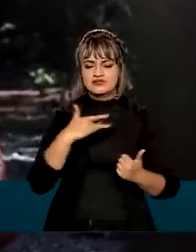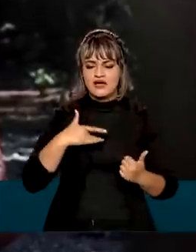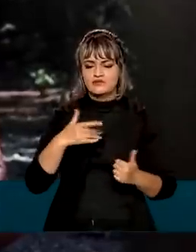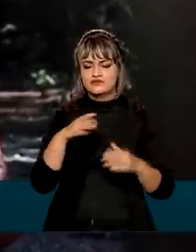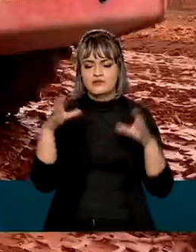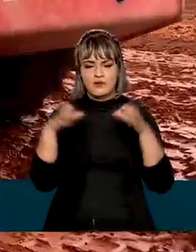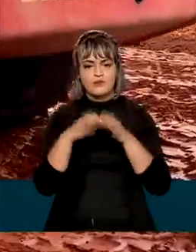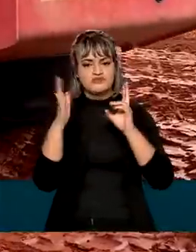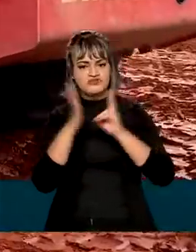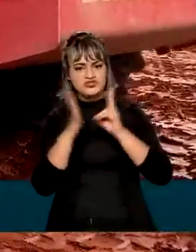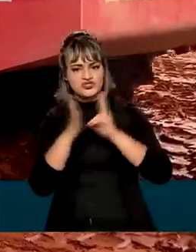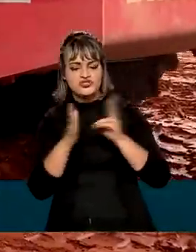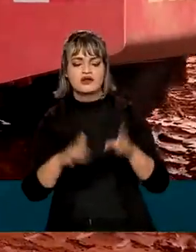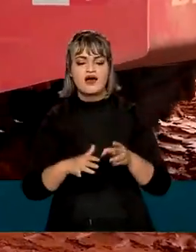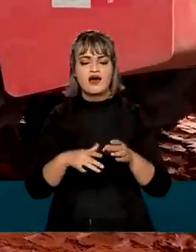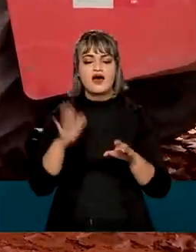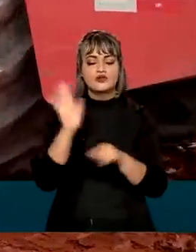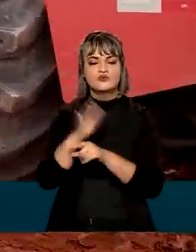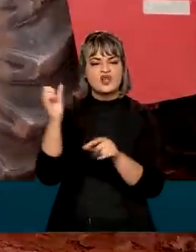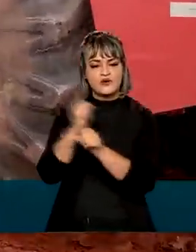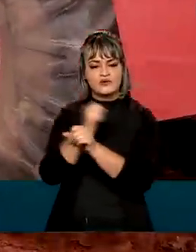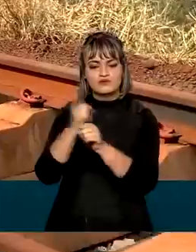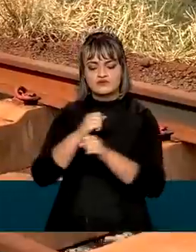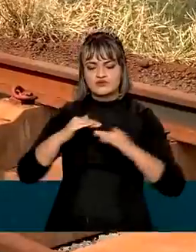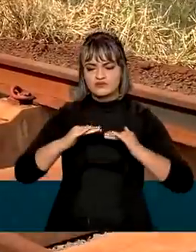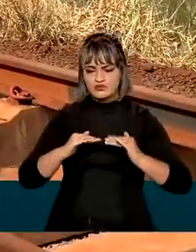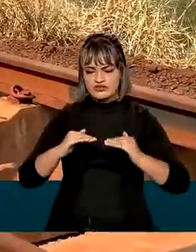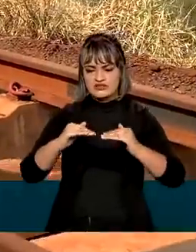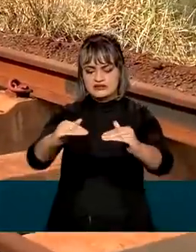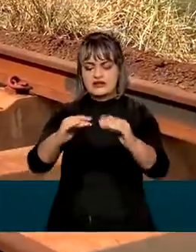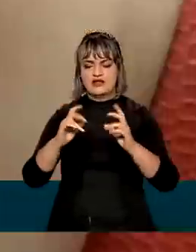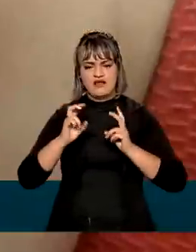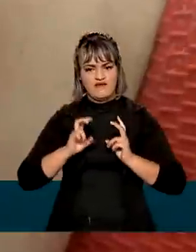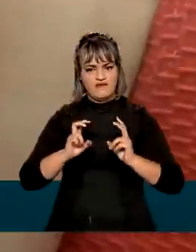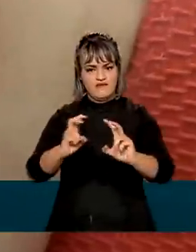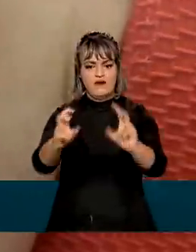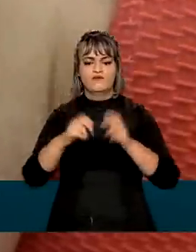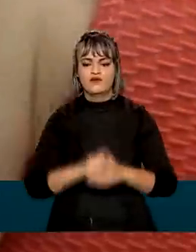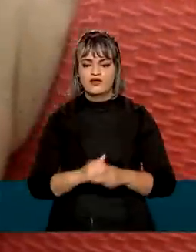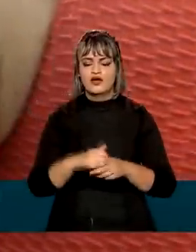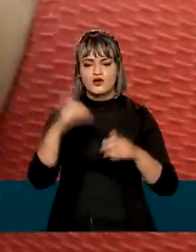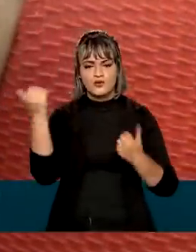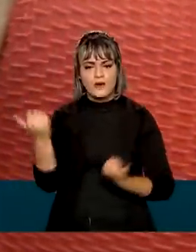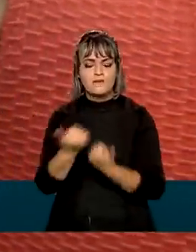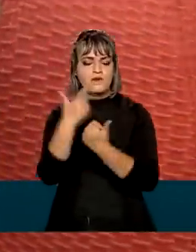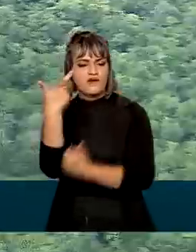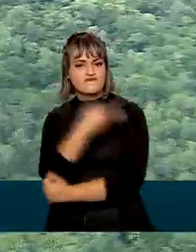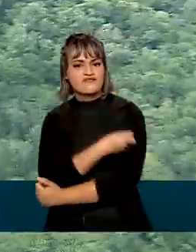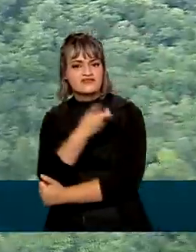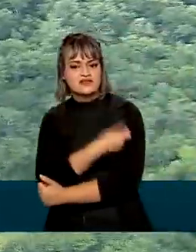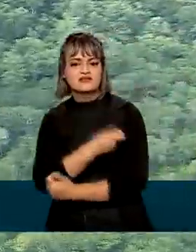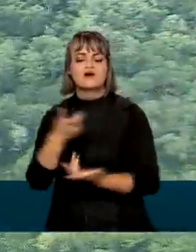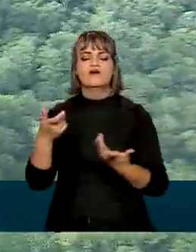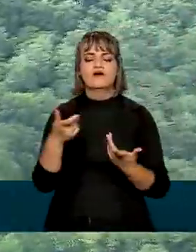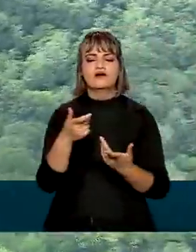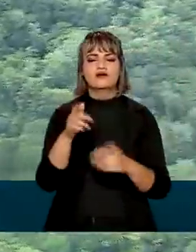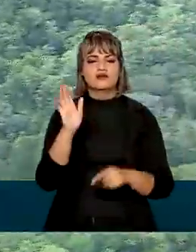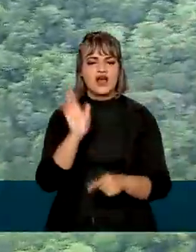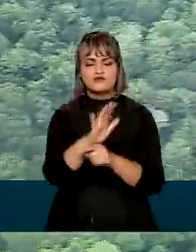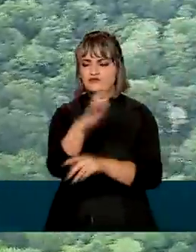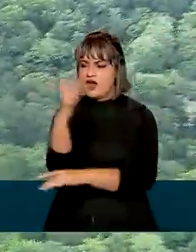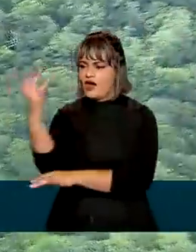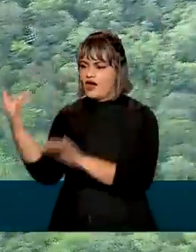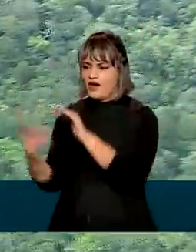aos indígenas, na construção de estradas e ferrovias, no apoio à vacinação, na